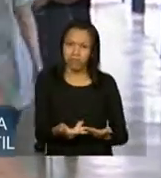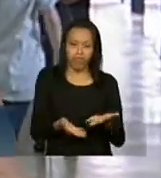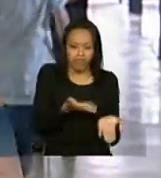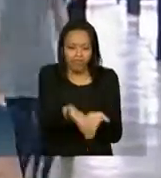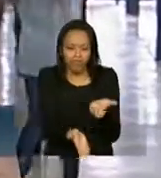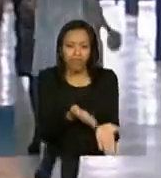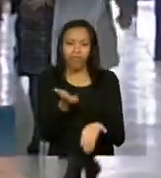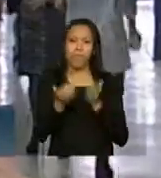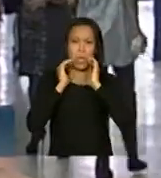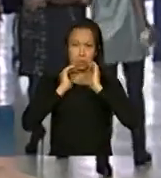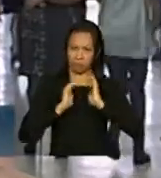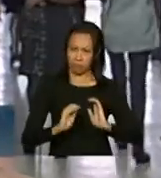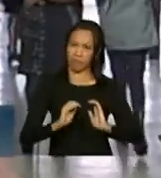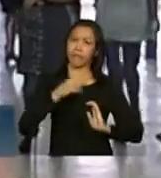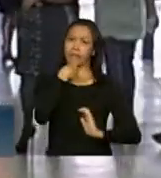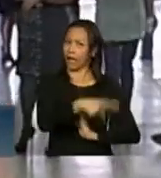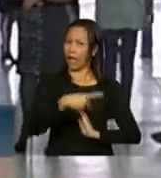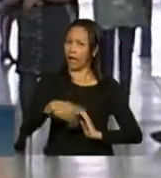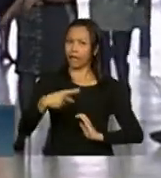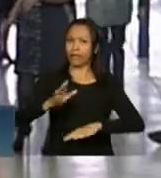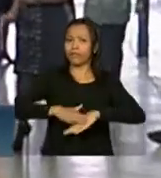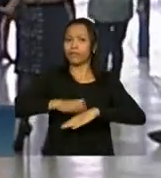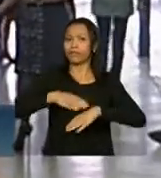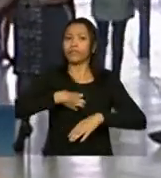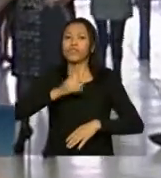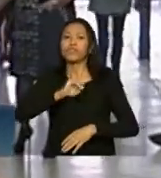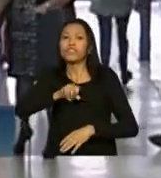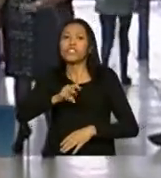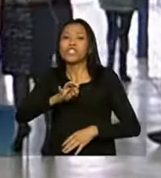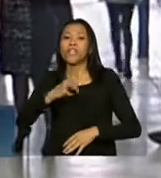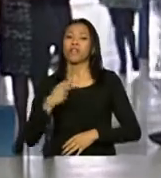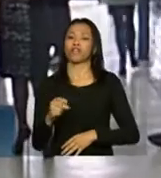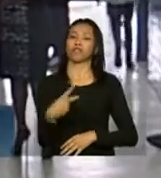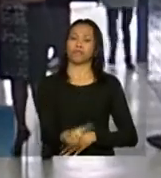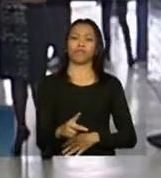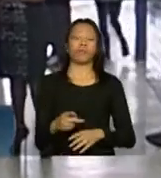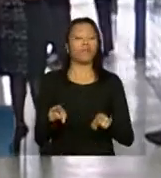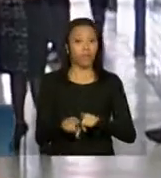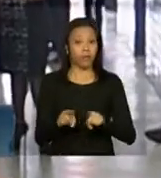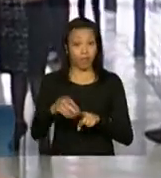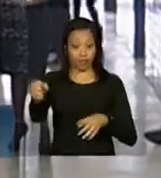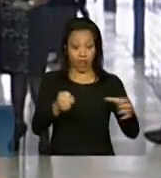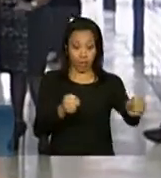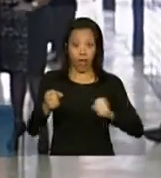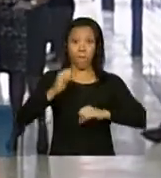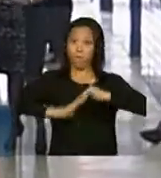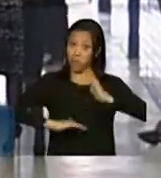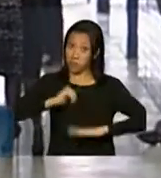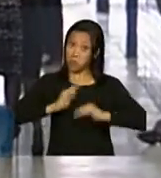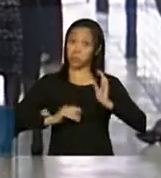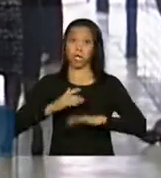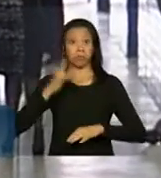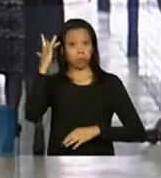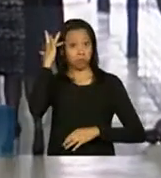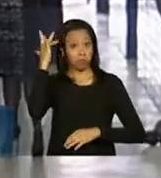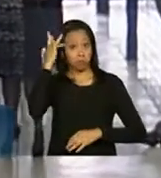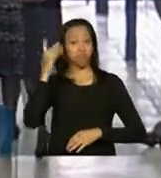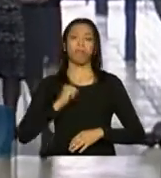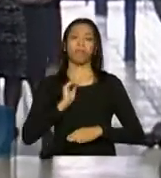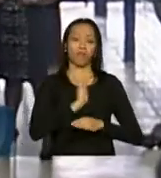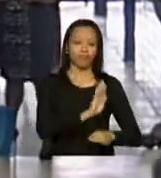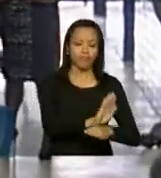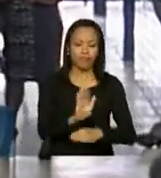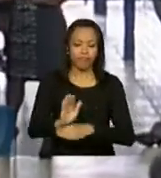elas são respeitadas nos seus ritmos. Nós colocamos aqui profissionais assim, capacitados para poder estar atendendo essas